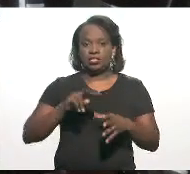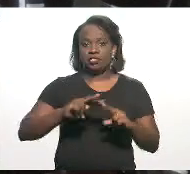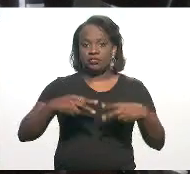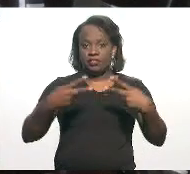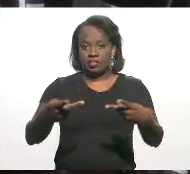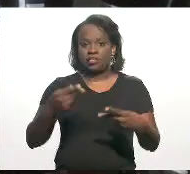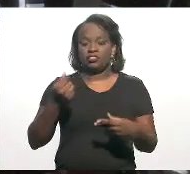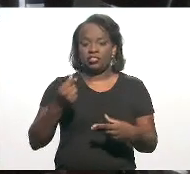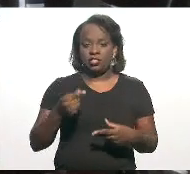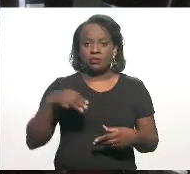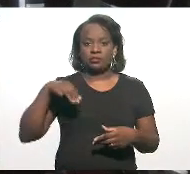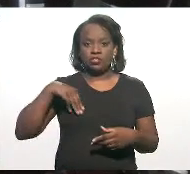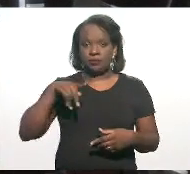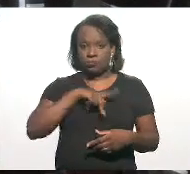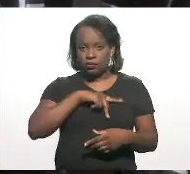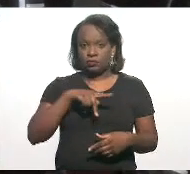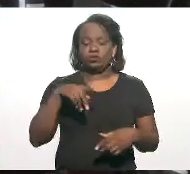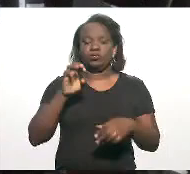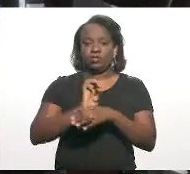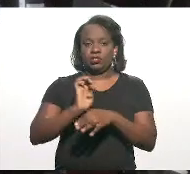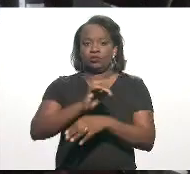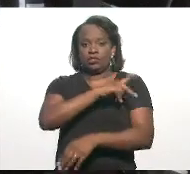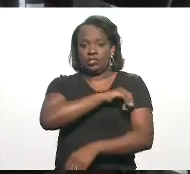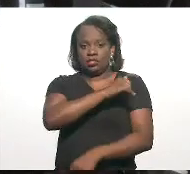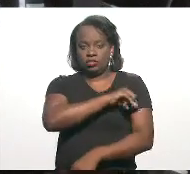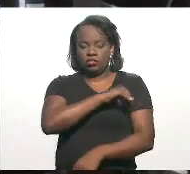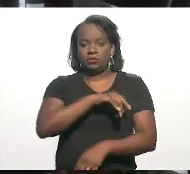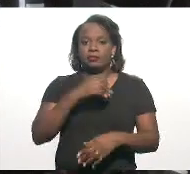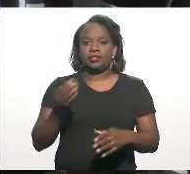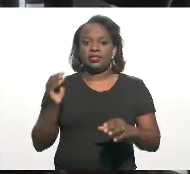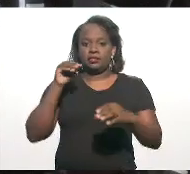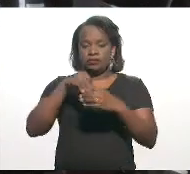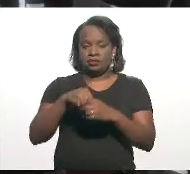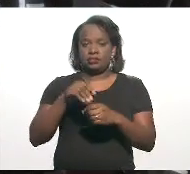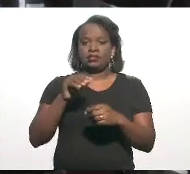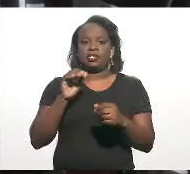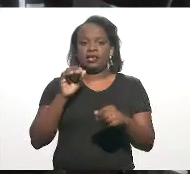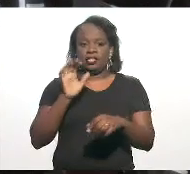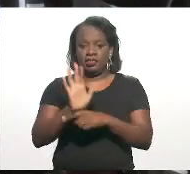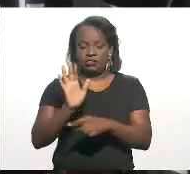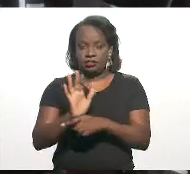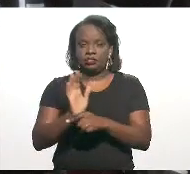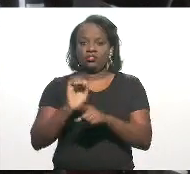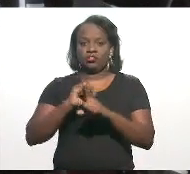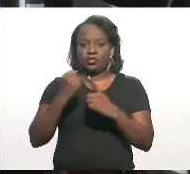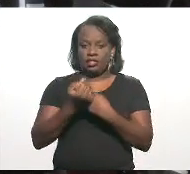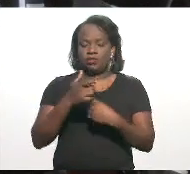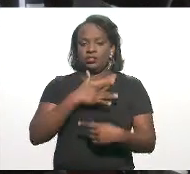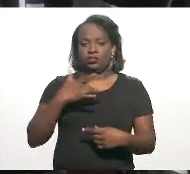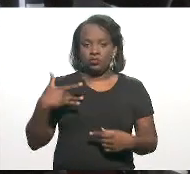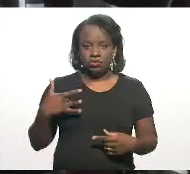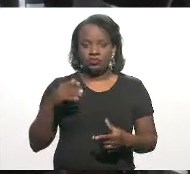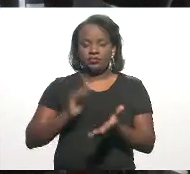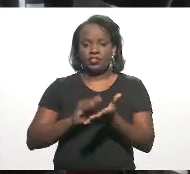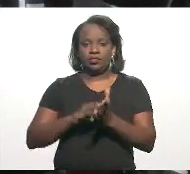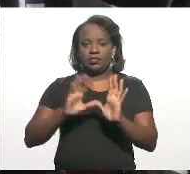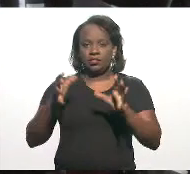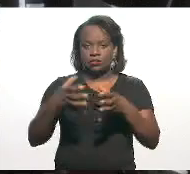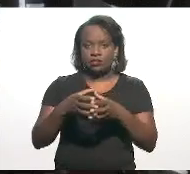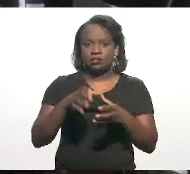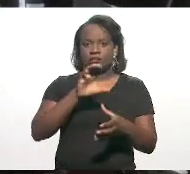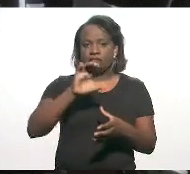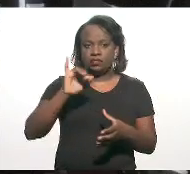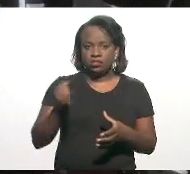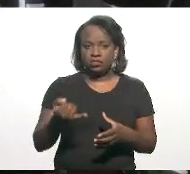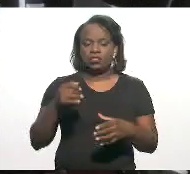de recursos orçamentários do Ministério Público do Estado do Rio de Janeiro para os fundos estaduais de assistência social e de saúde. Dependendo de parecer da Comissão de Constituição, Justiça,